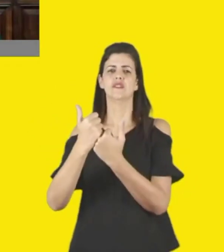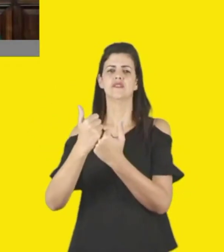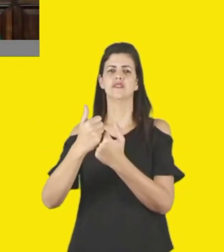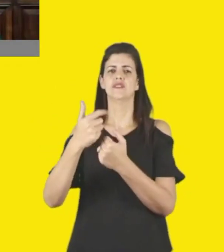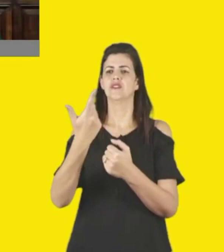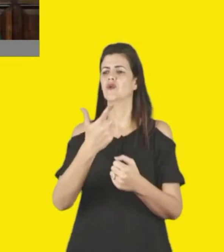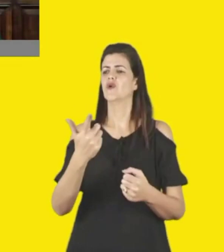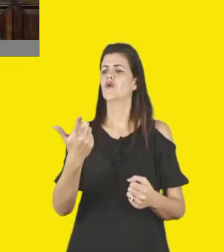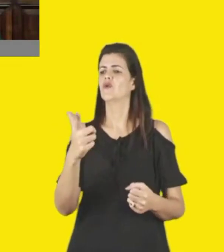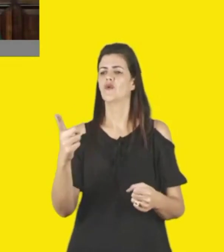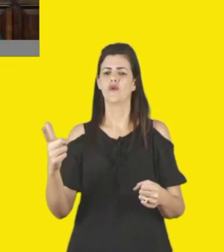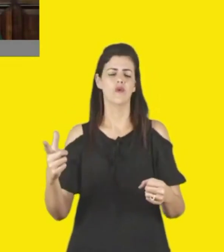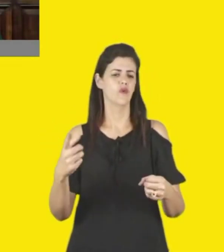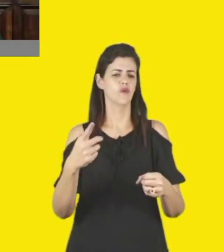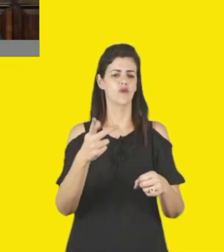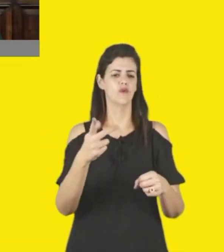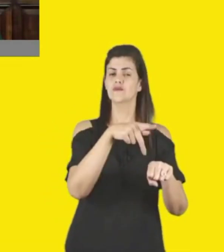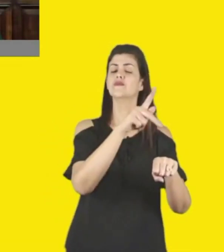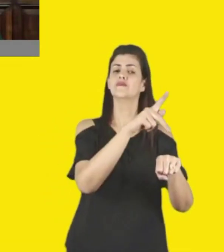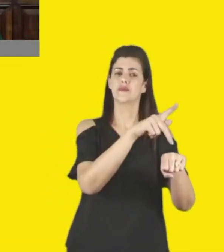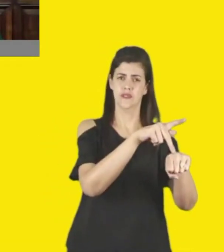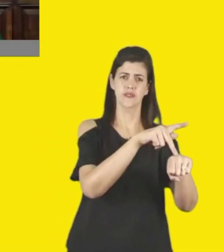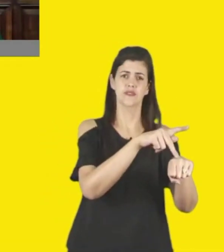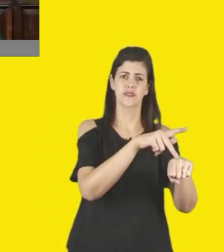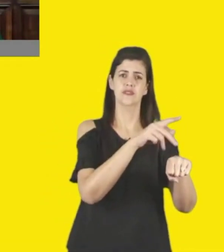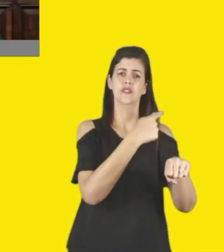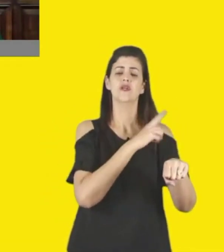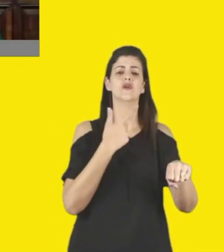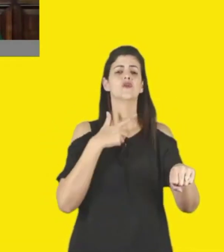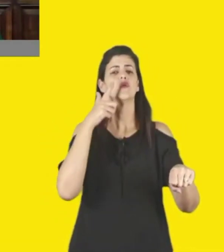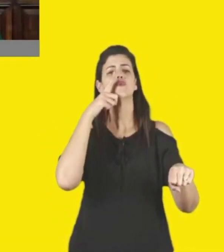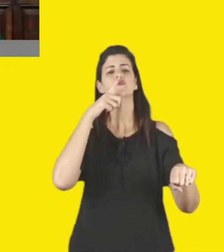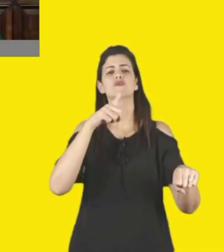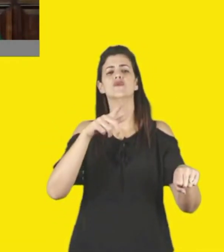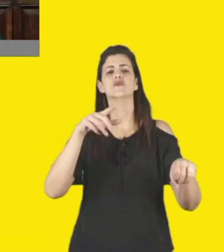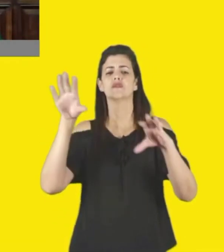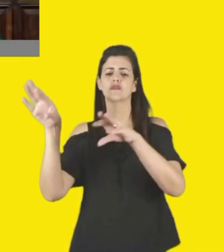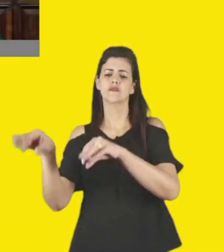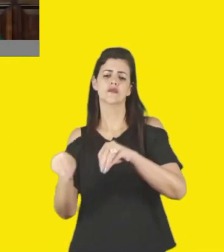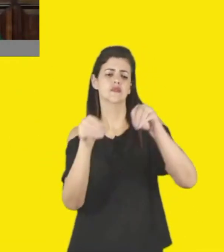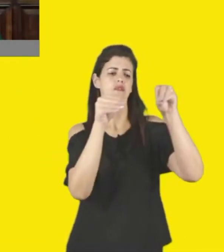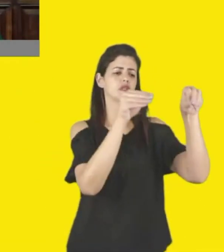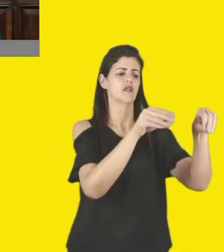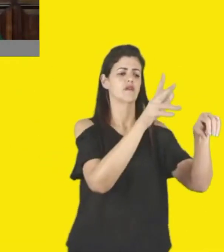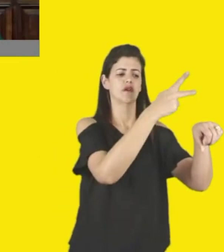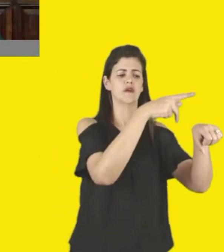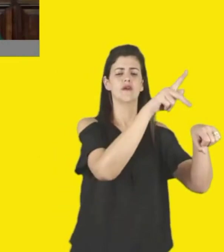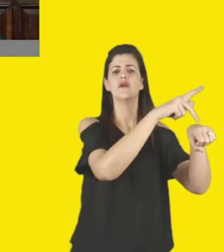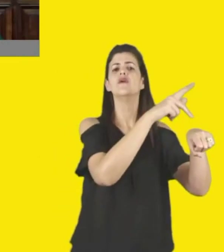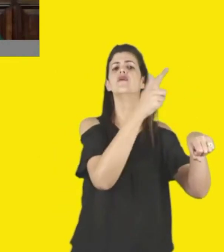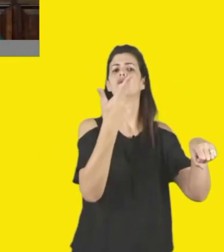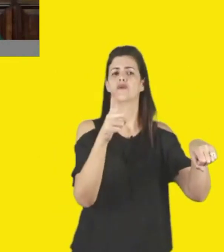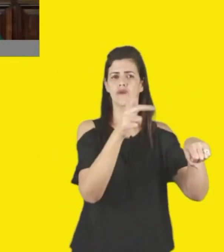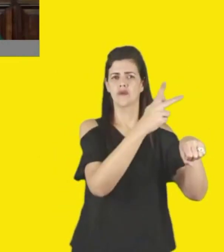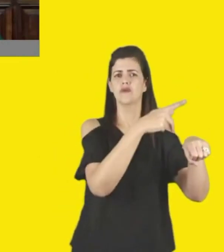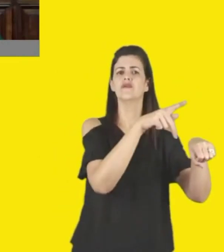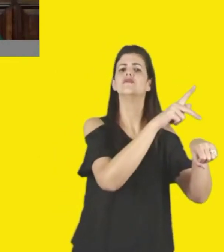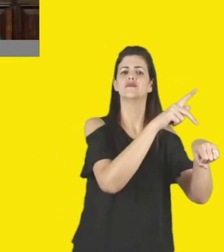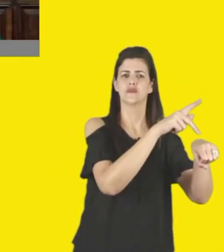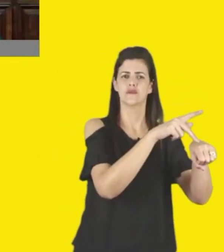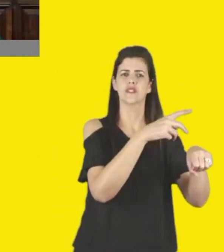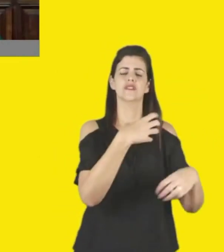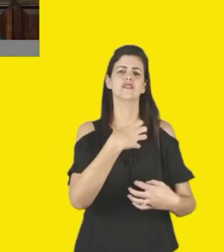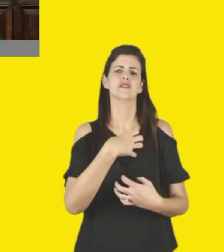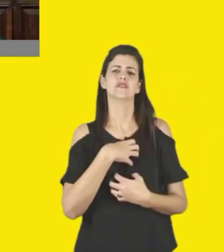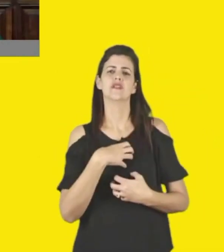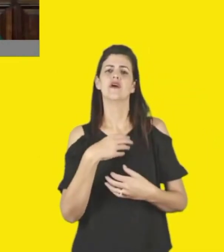A gente levava meninos, enfim, uma perda terrível para nós, acho que eu, como a Rosana, sentimos muito a falta do